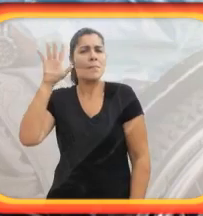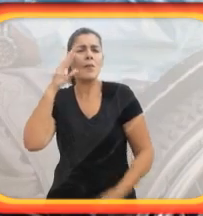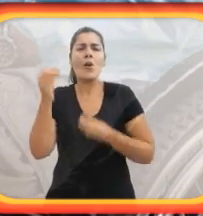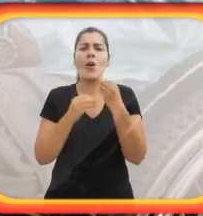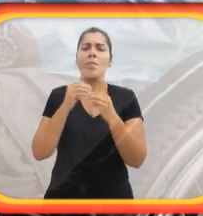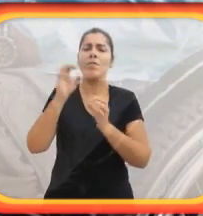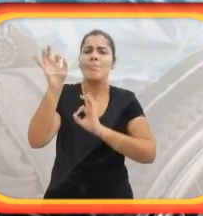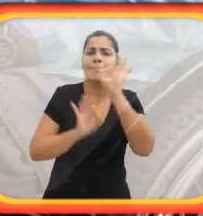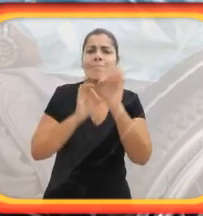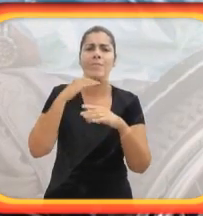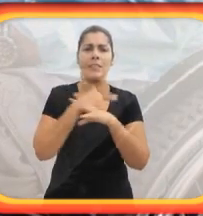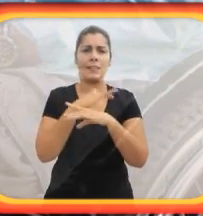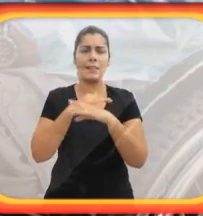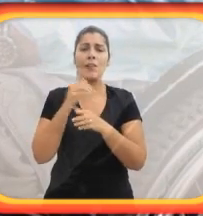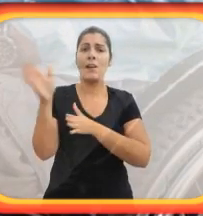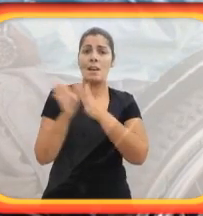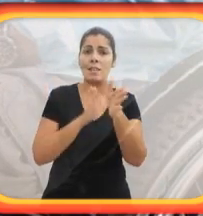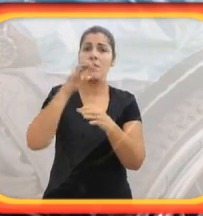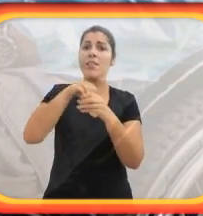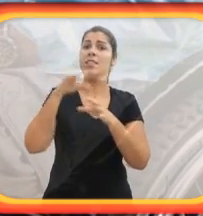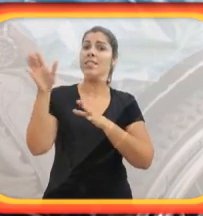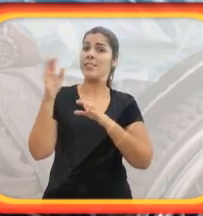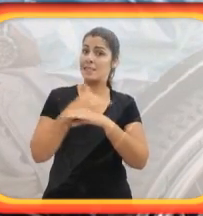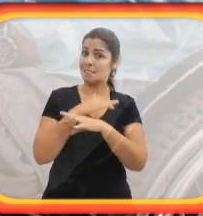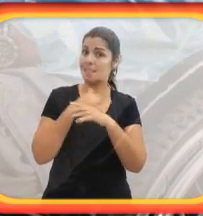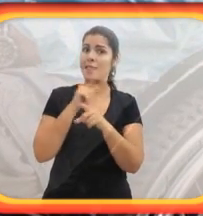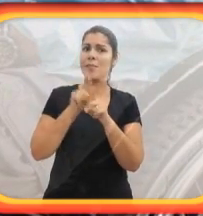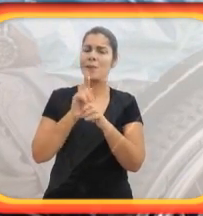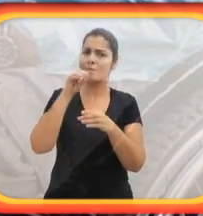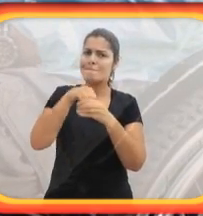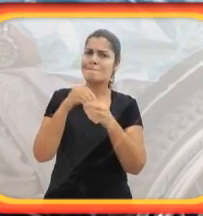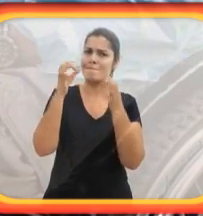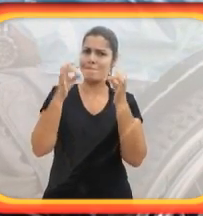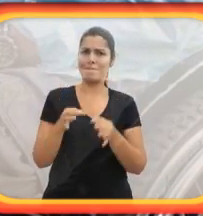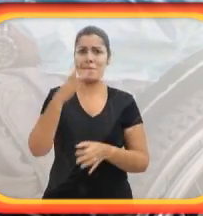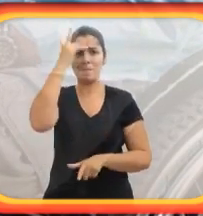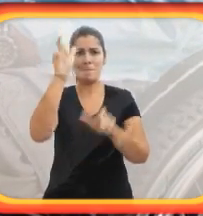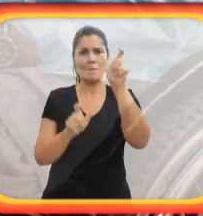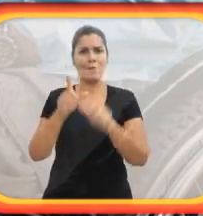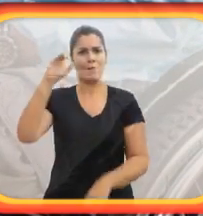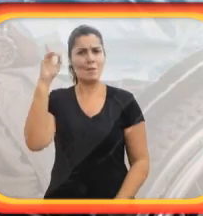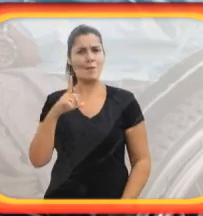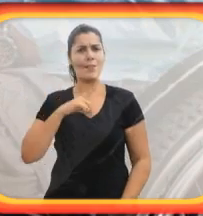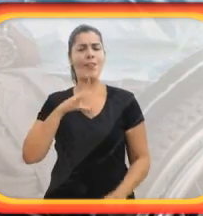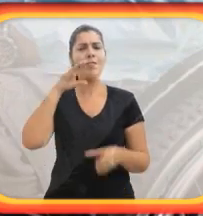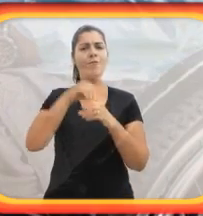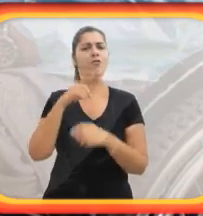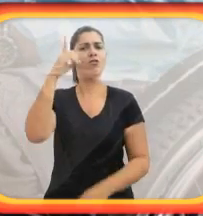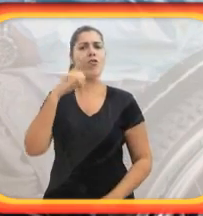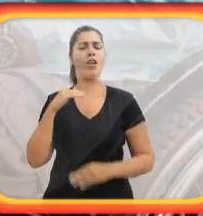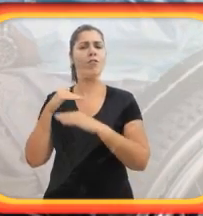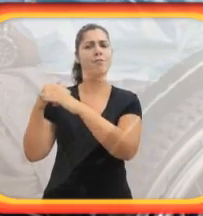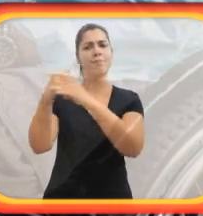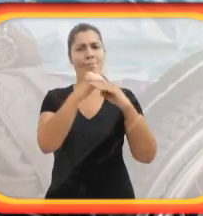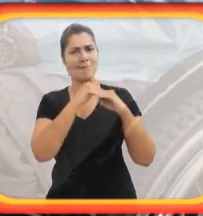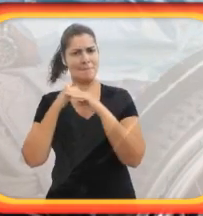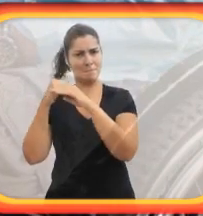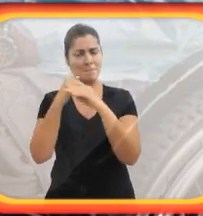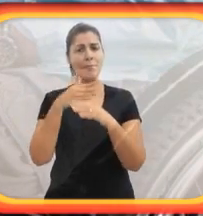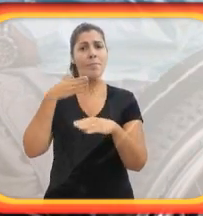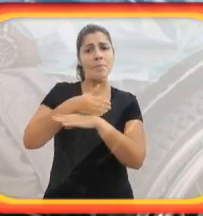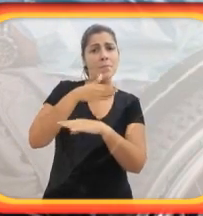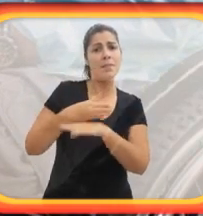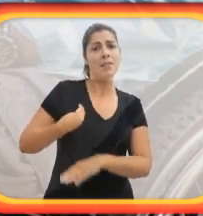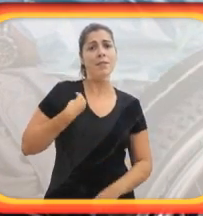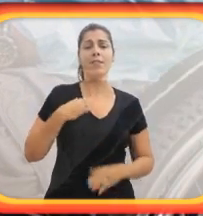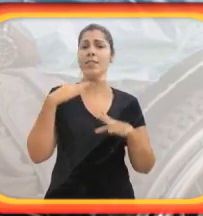pensar, como planejar cidades acessíveis, cidades justas para que as pessoas com deficiência tenham o